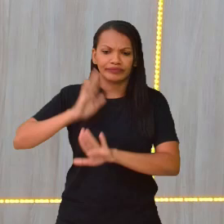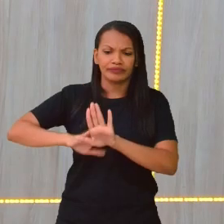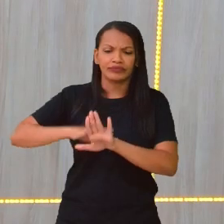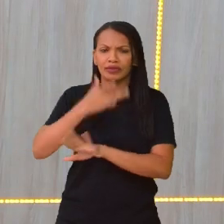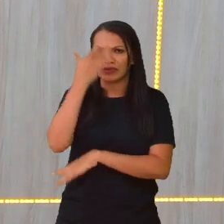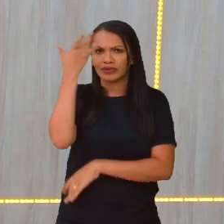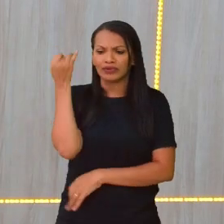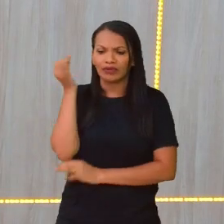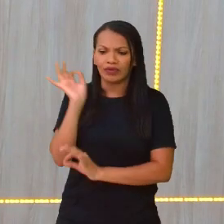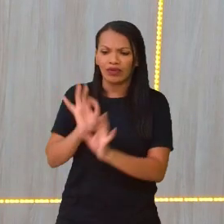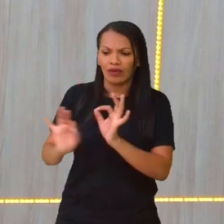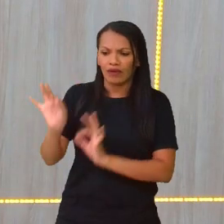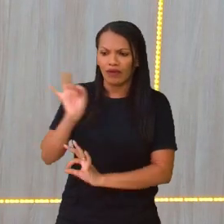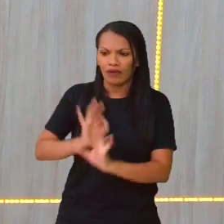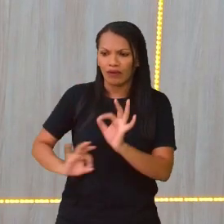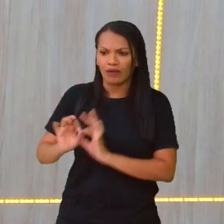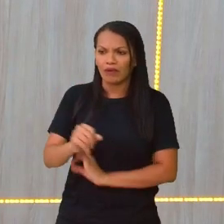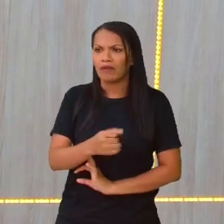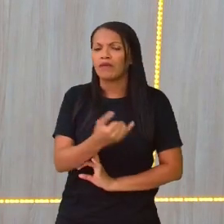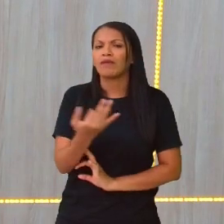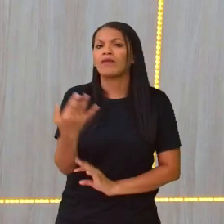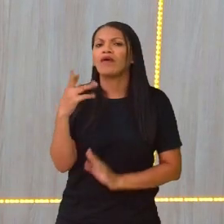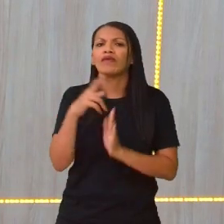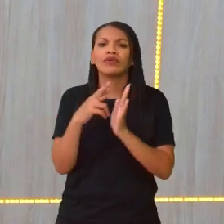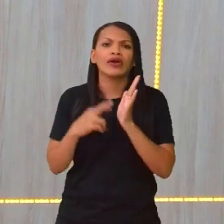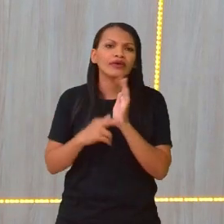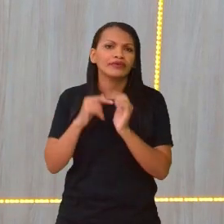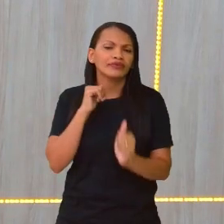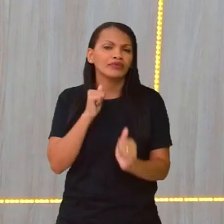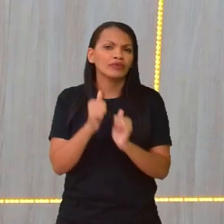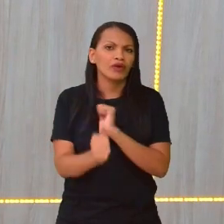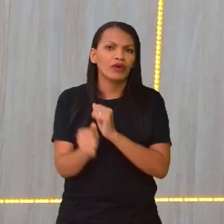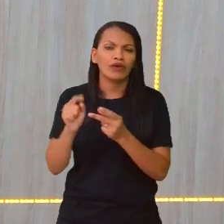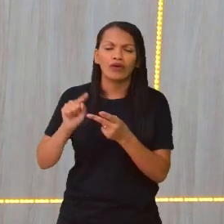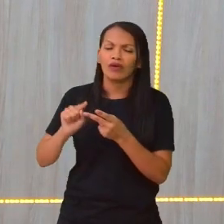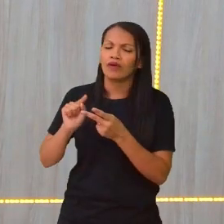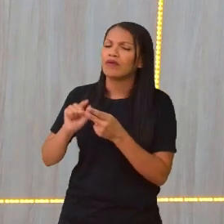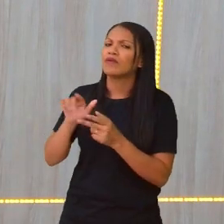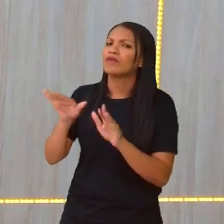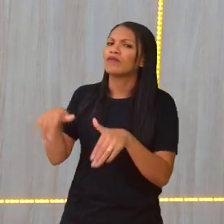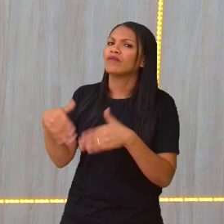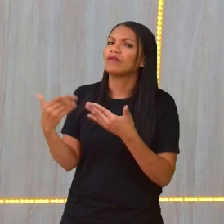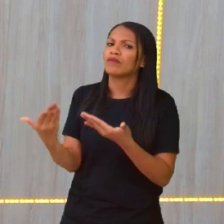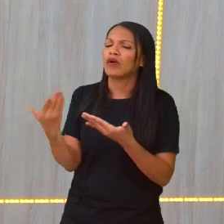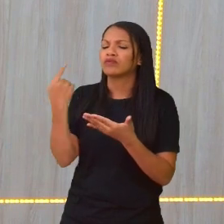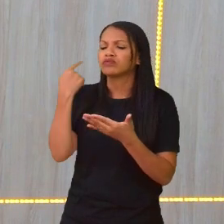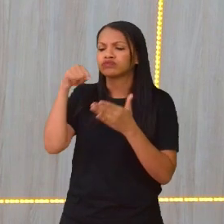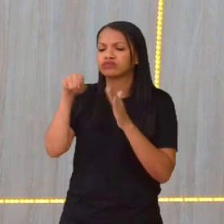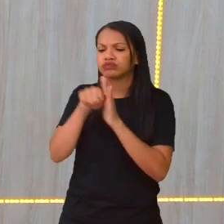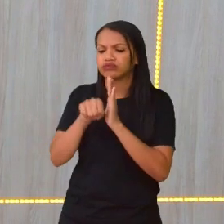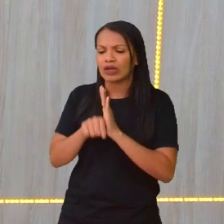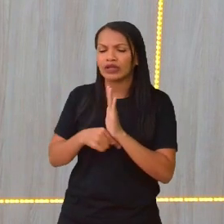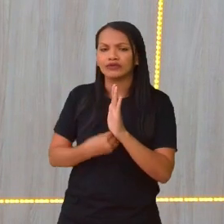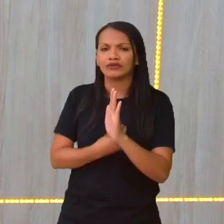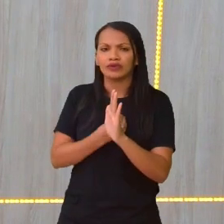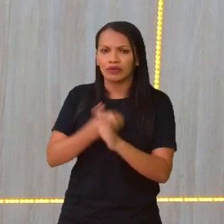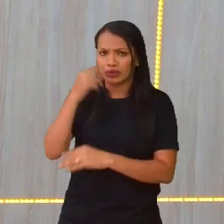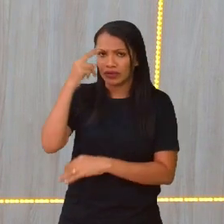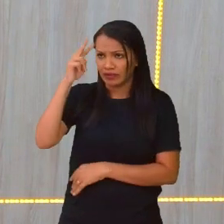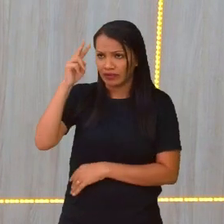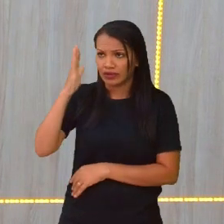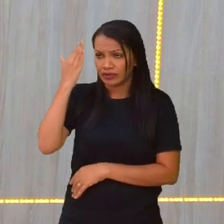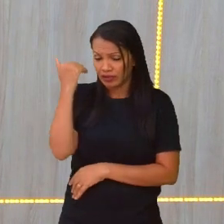organiza a Copa do Mundo, quais são as regras do esporte, qual é o histórico do Brasil dentro da Copa do Mundo, sei que muita gente já sabe.